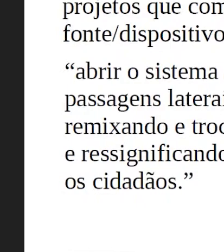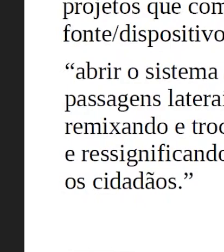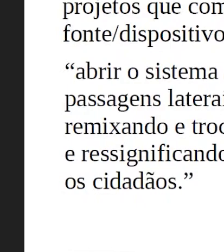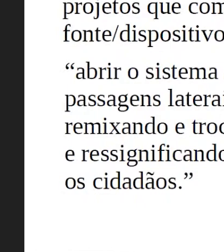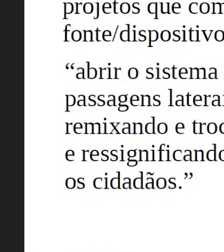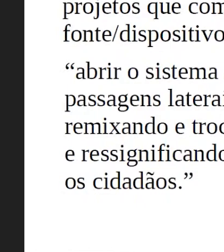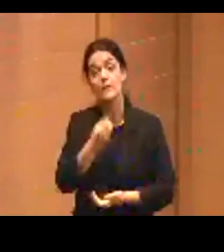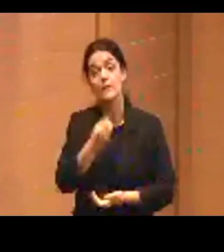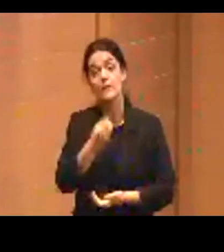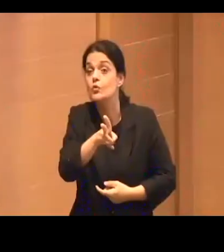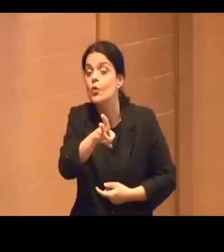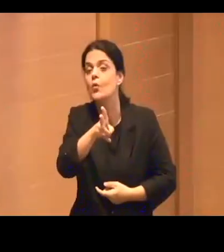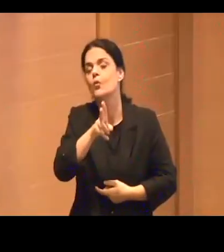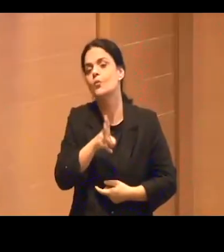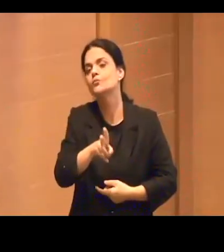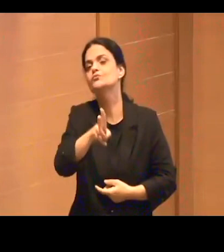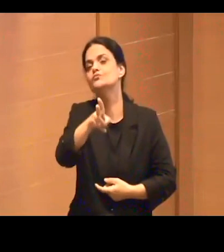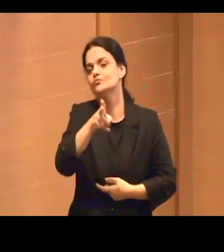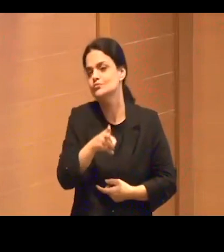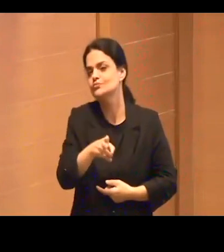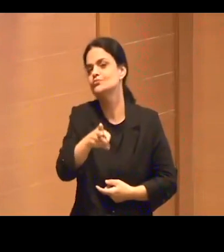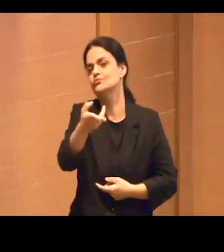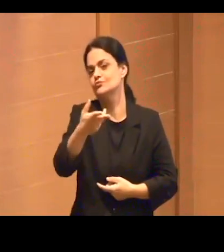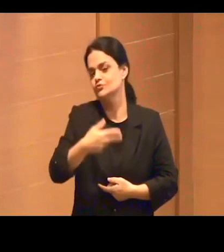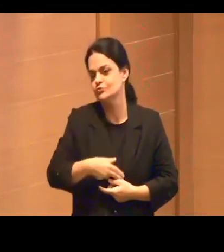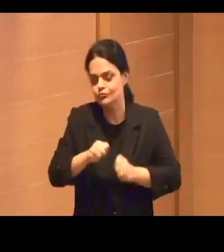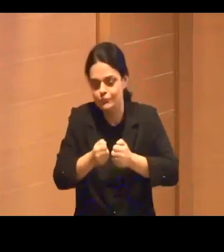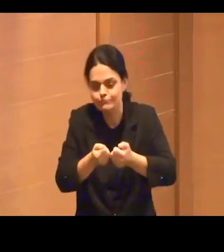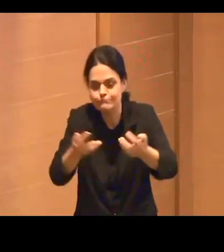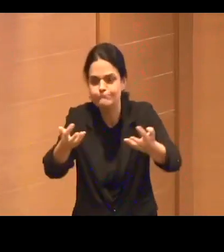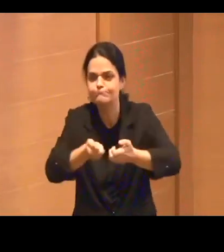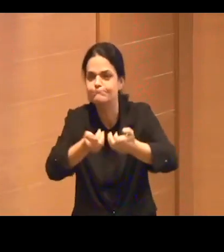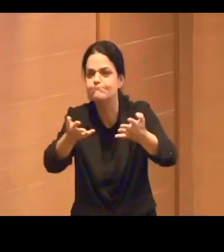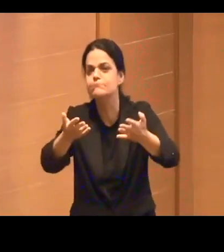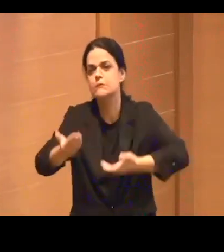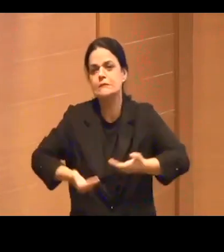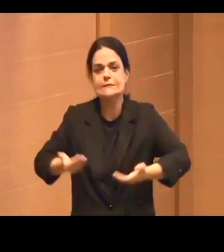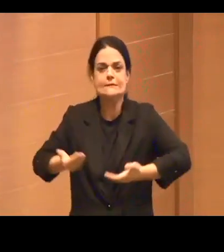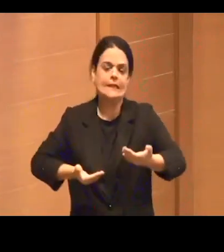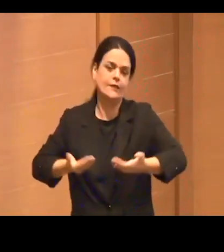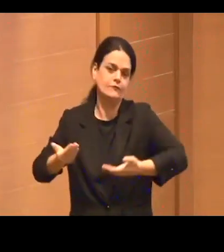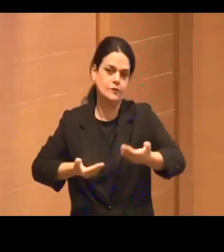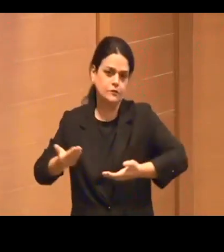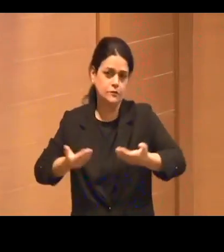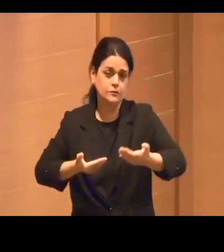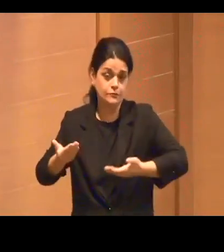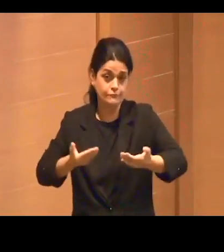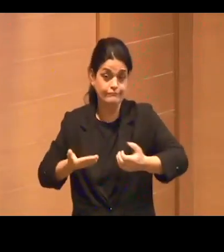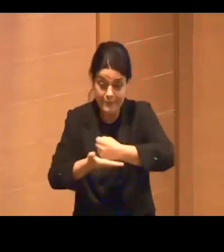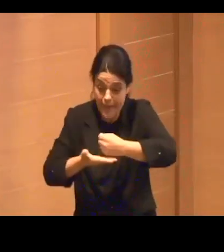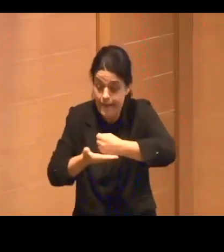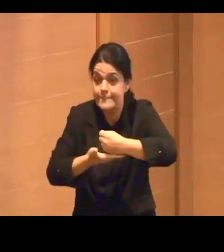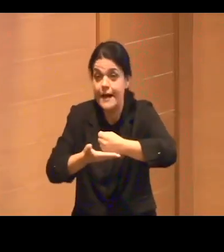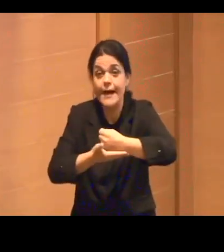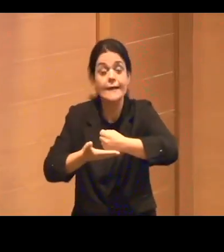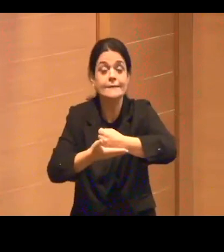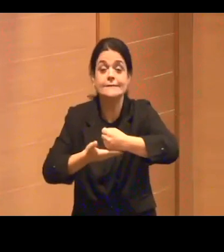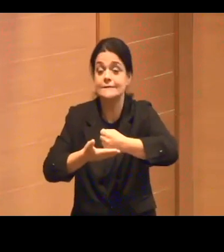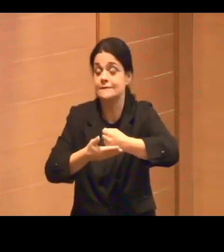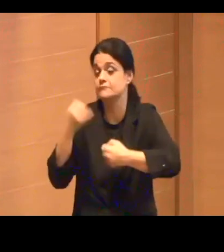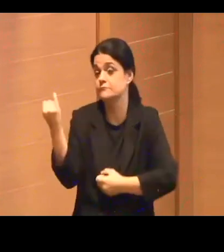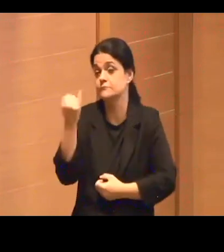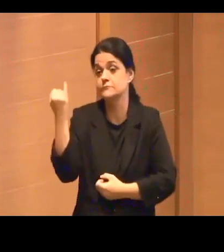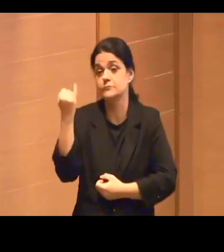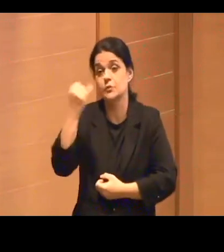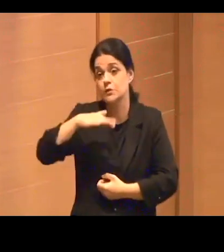seus princípios públicos e que são fundamentais e que é o que nos fizeram passar tudo